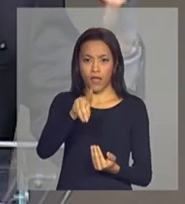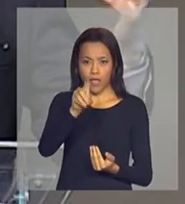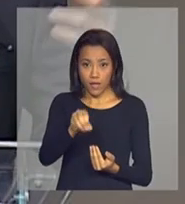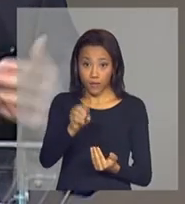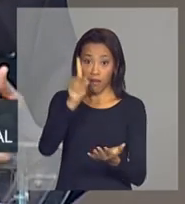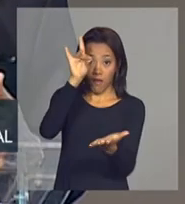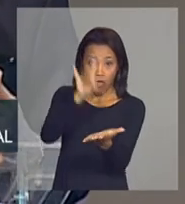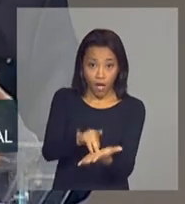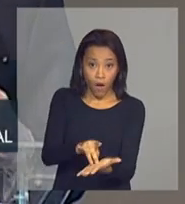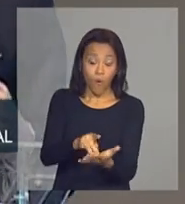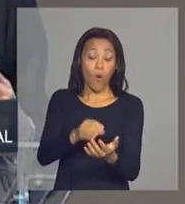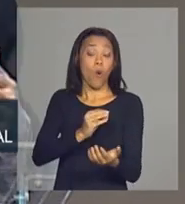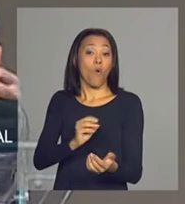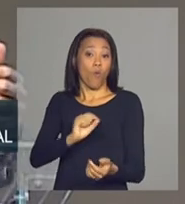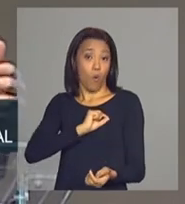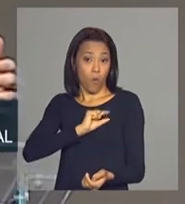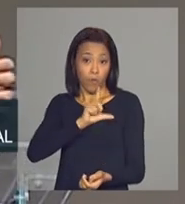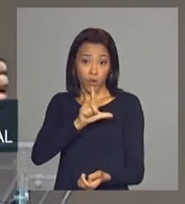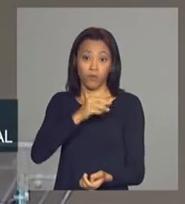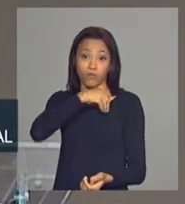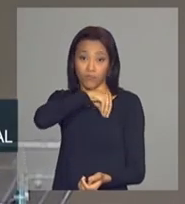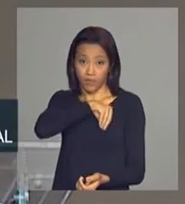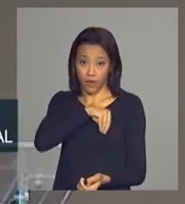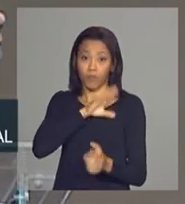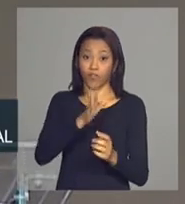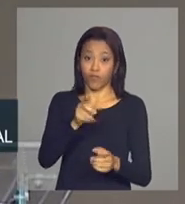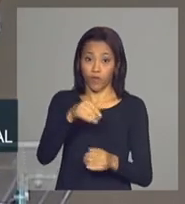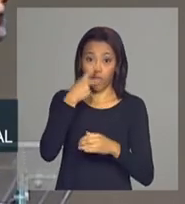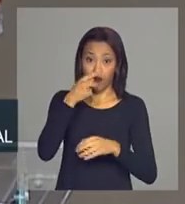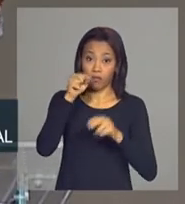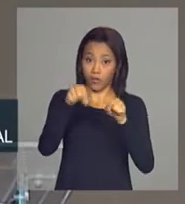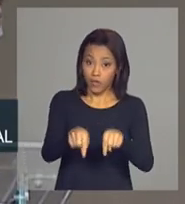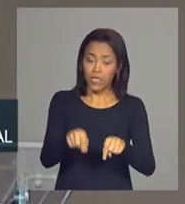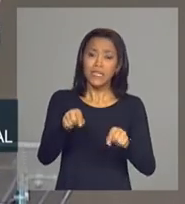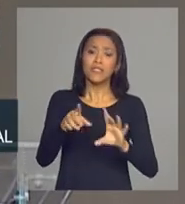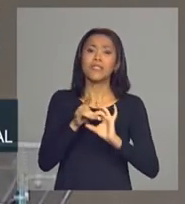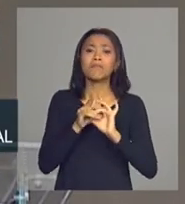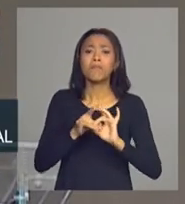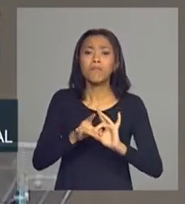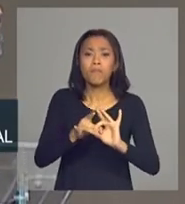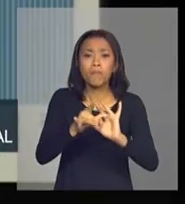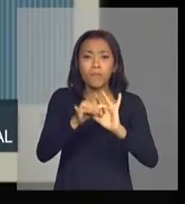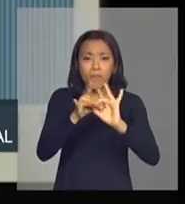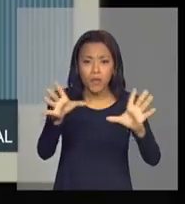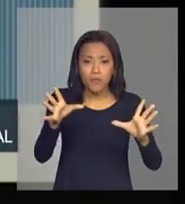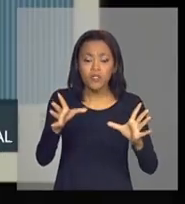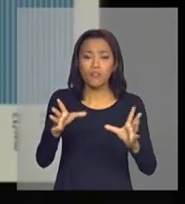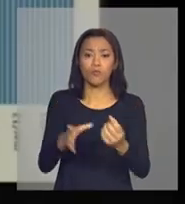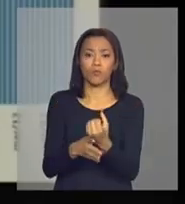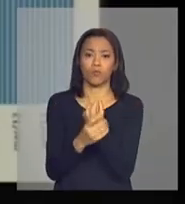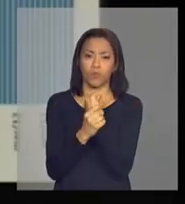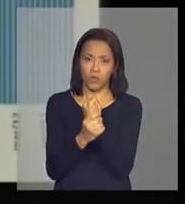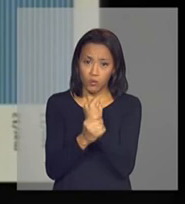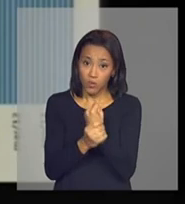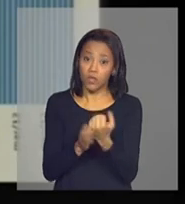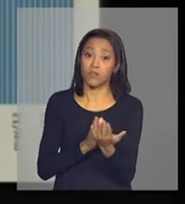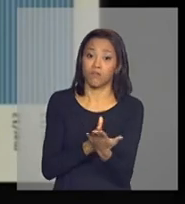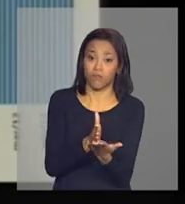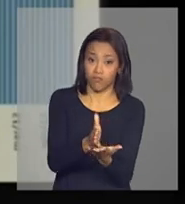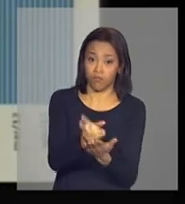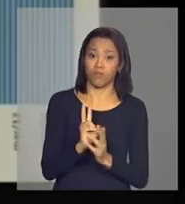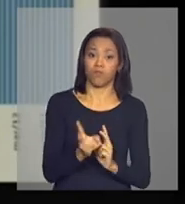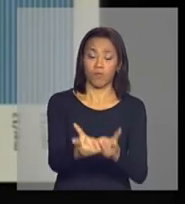mínimo, que já foi mencionado aqui, tem permitido a sustentação de um mercado dinâmico,